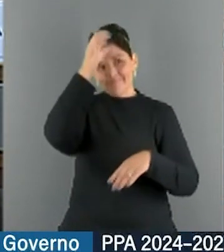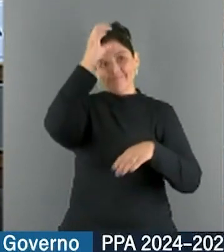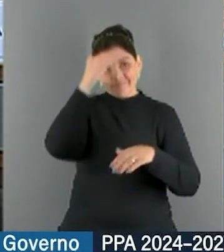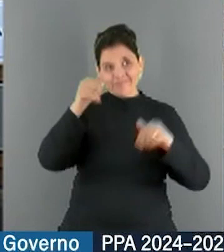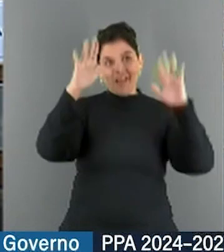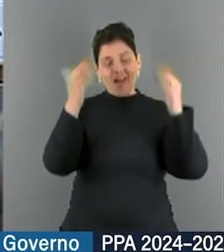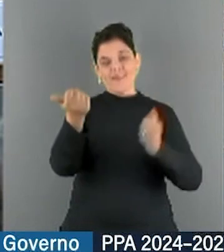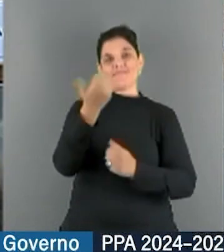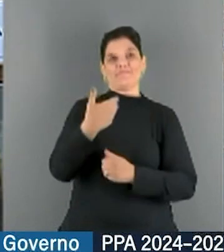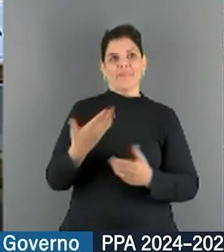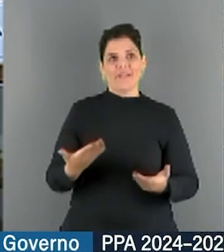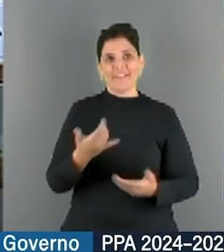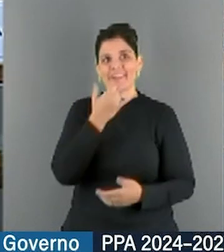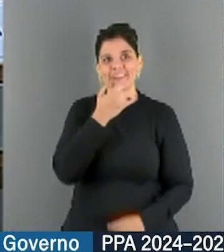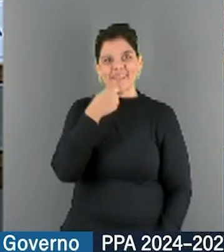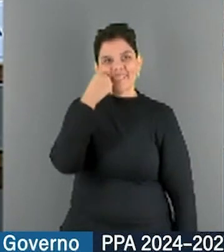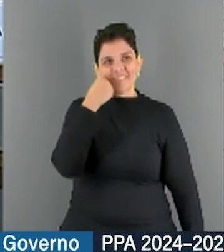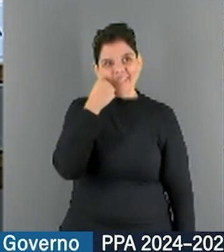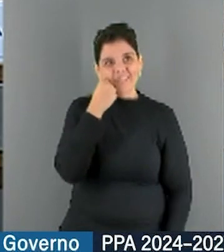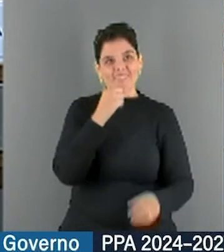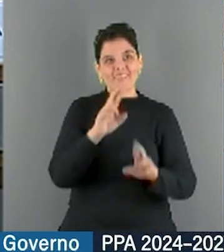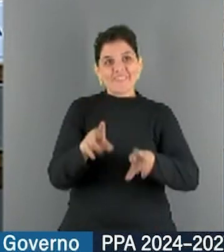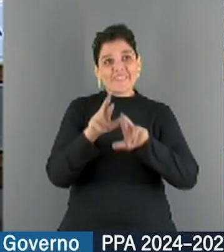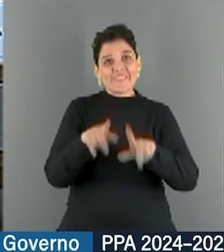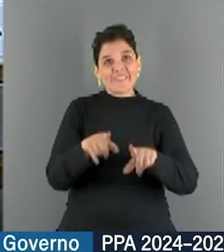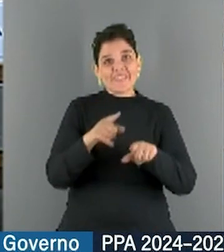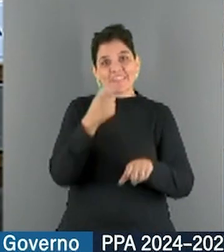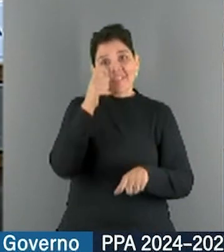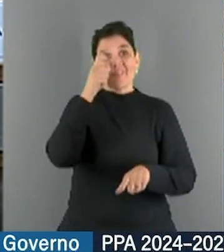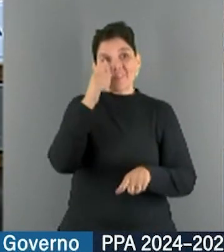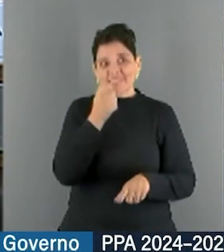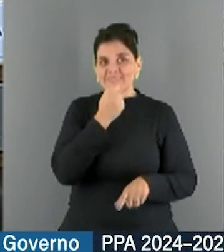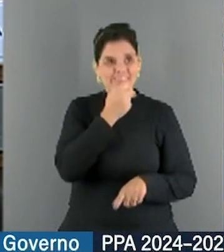O senador, a semelhança às vezes não é mera coincidência, né?